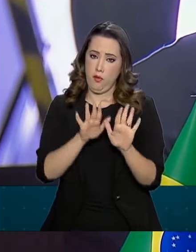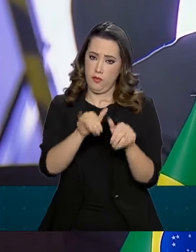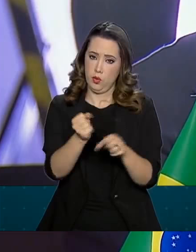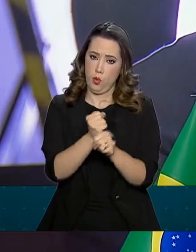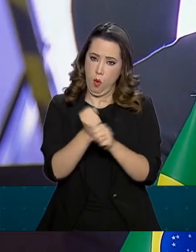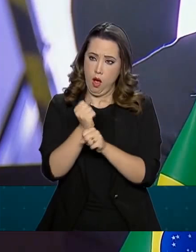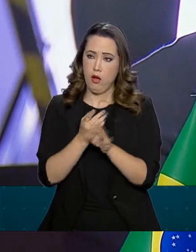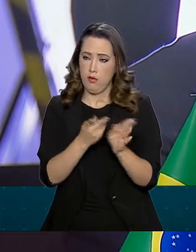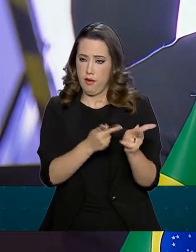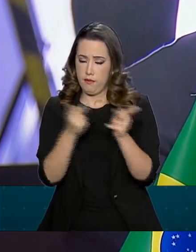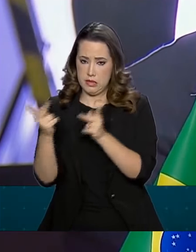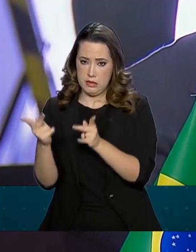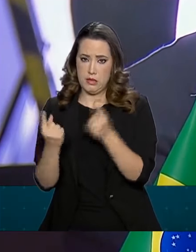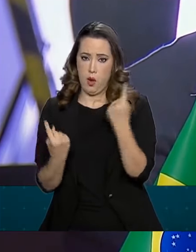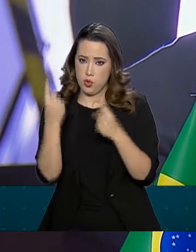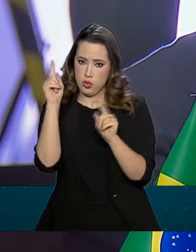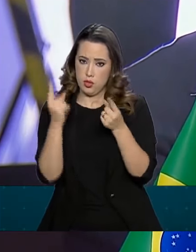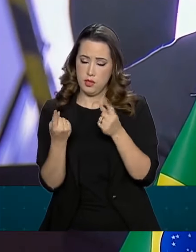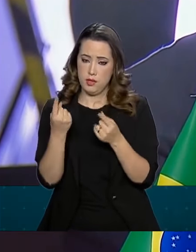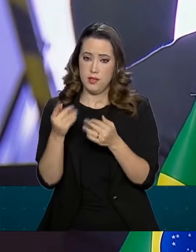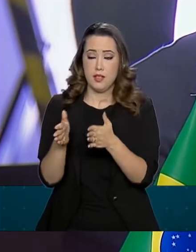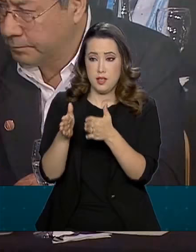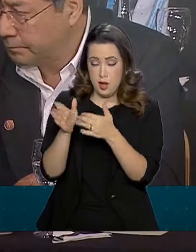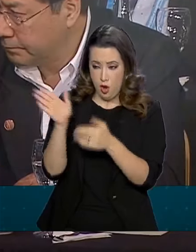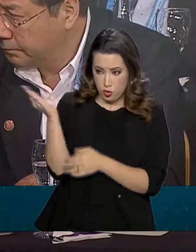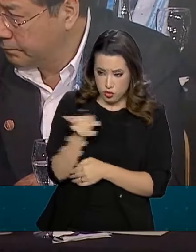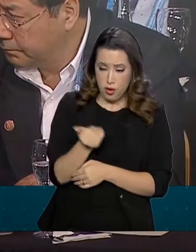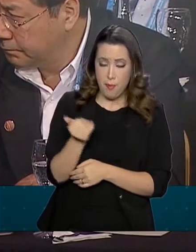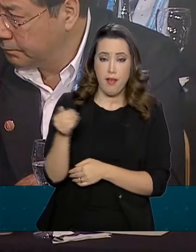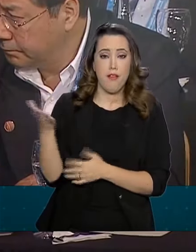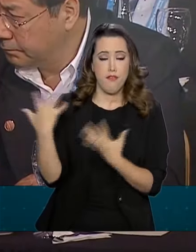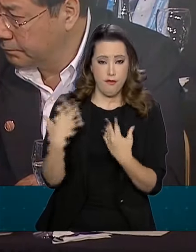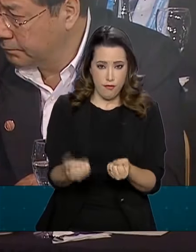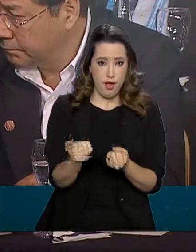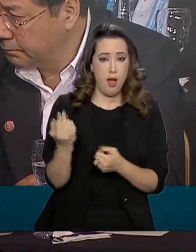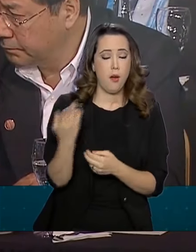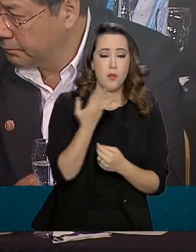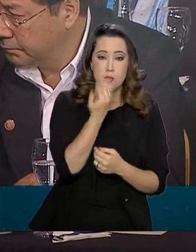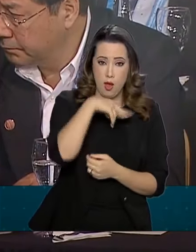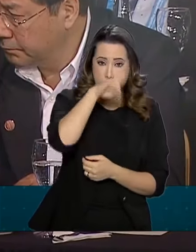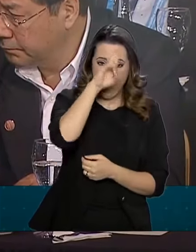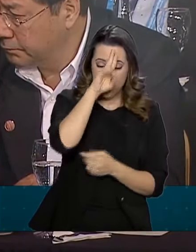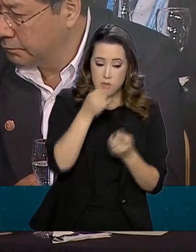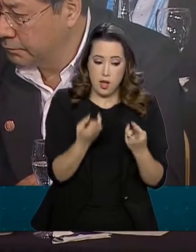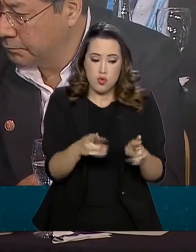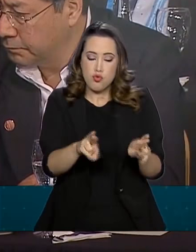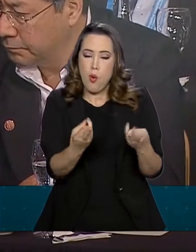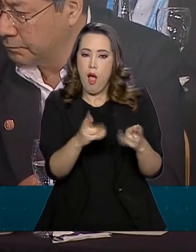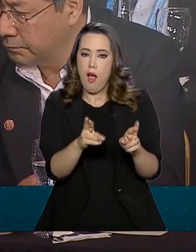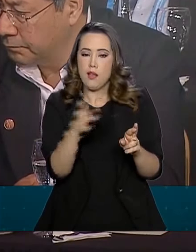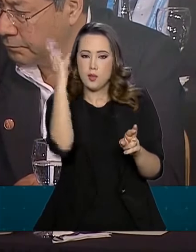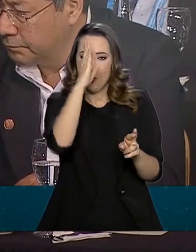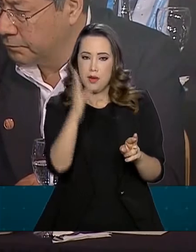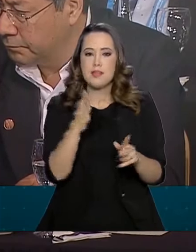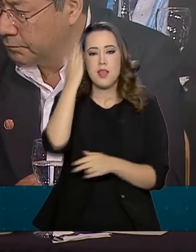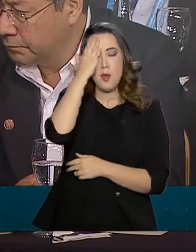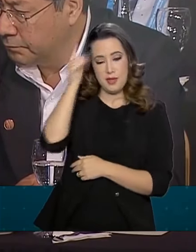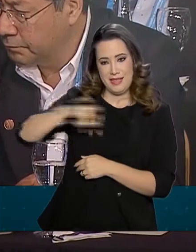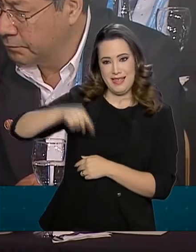passar no Brasil, de preferência na hora do almoço, para provar um churrasco nosso lá. Eu sei que o da Argentina é muito bom,